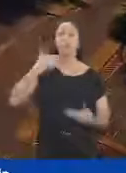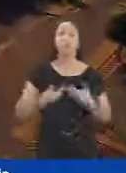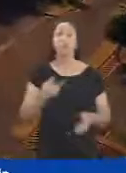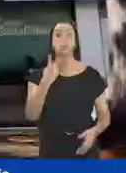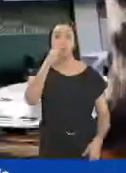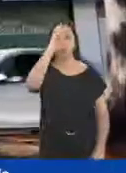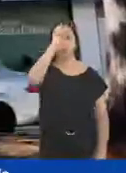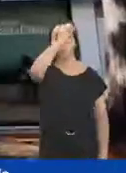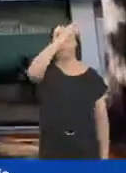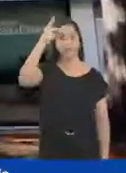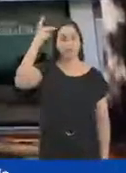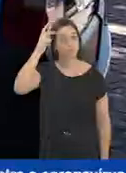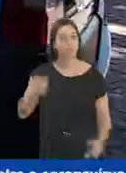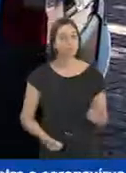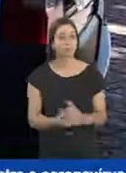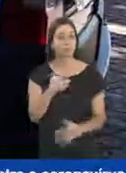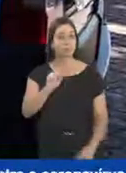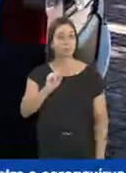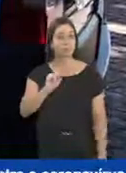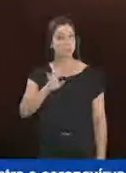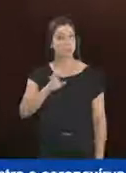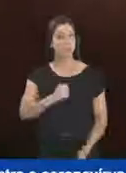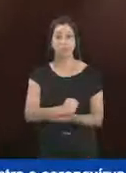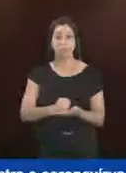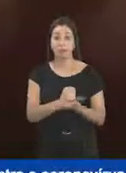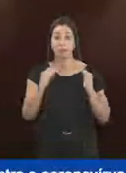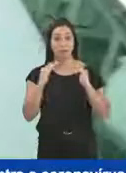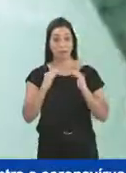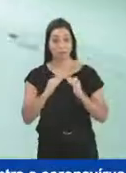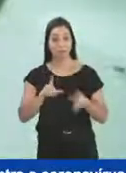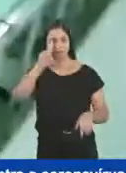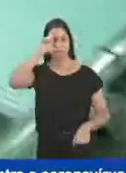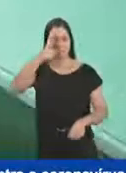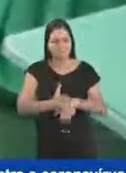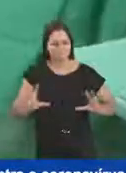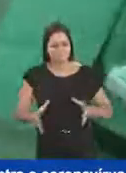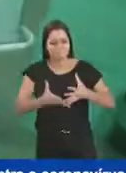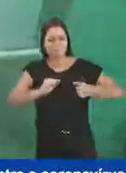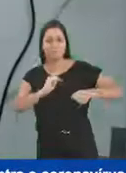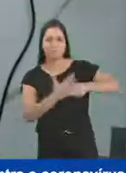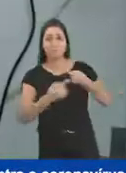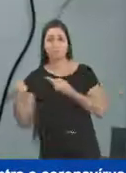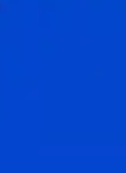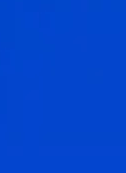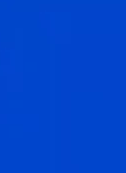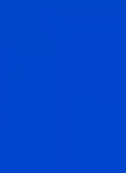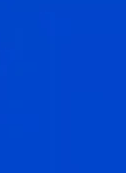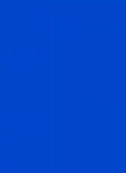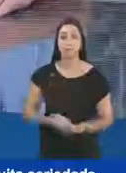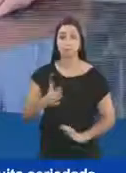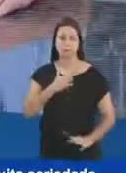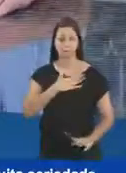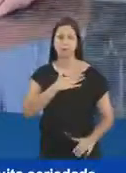que abriu dois hospitais municipais, criou o SEAT, o Remédio em Casa, e está liderando a luta contra o coronavírus. 11!